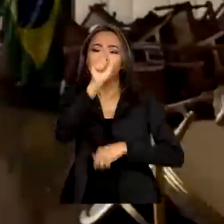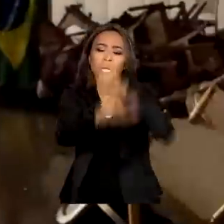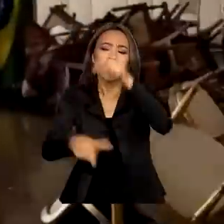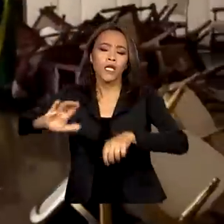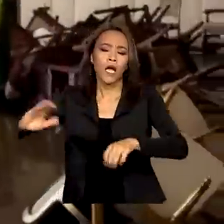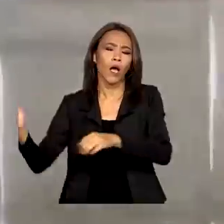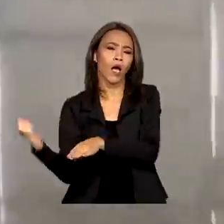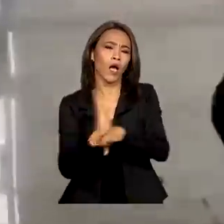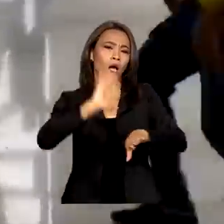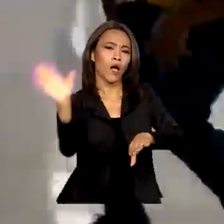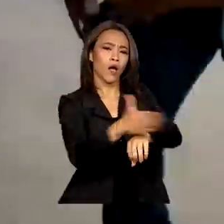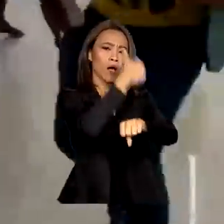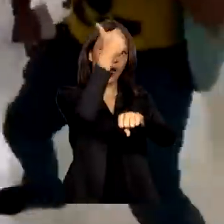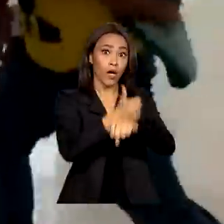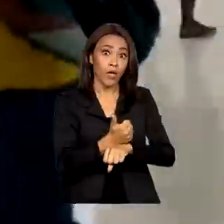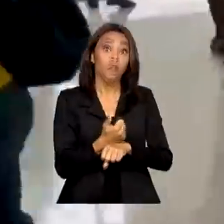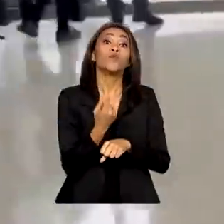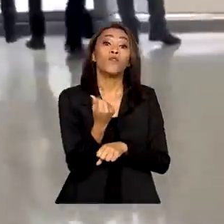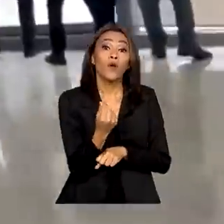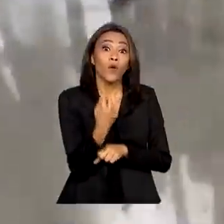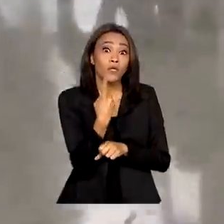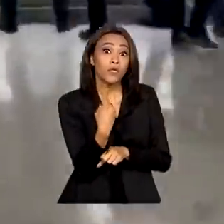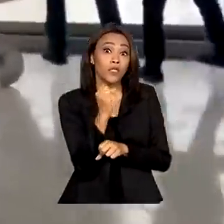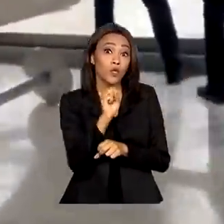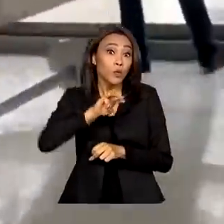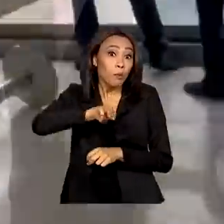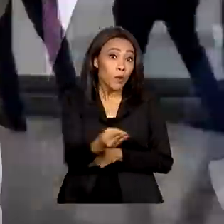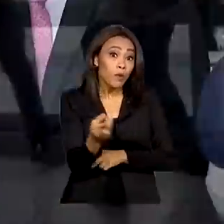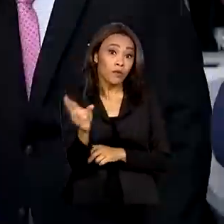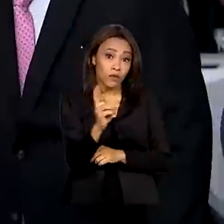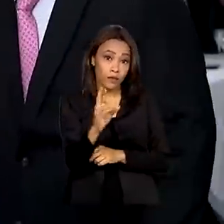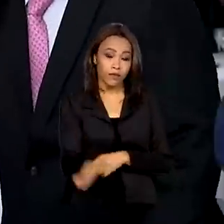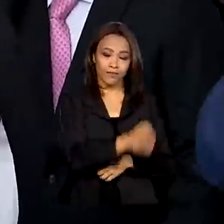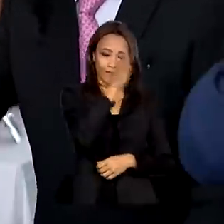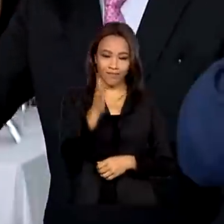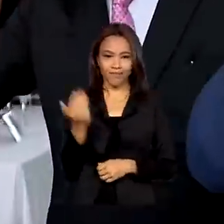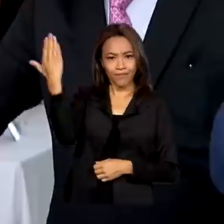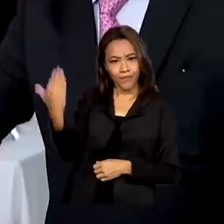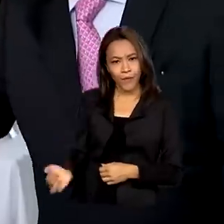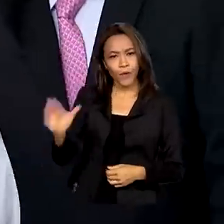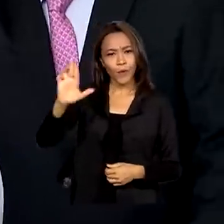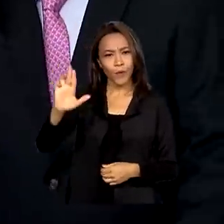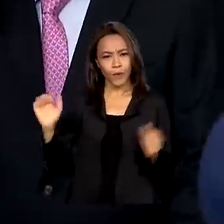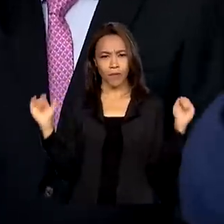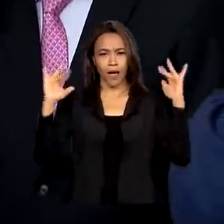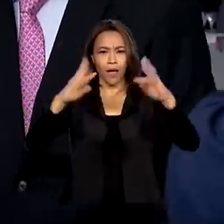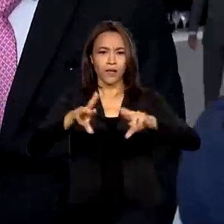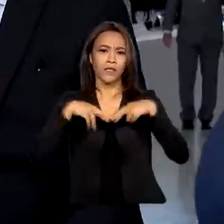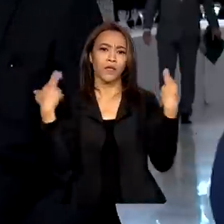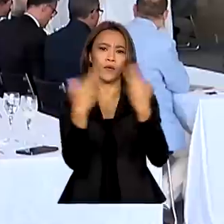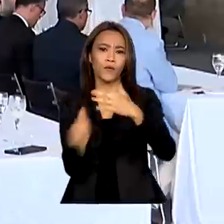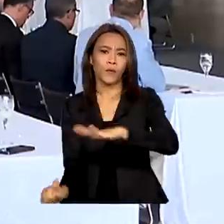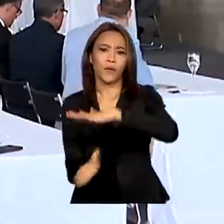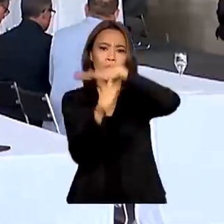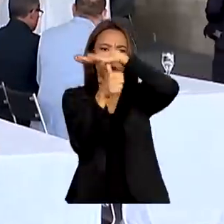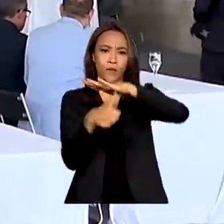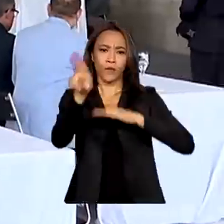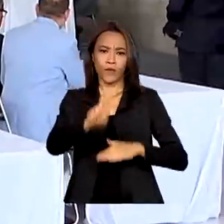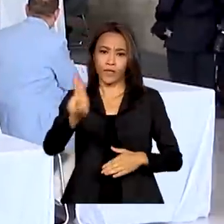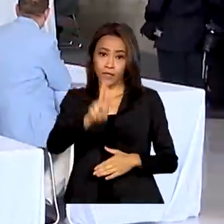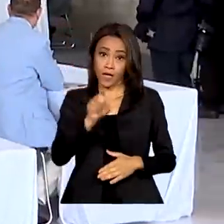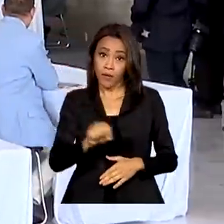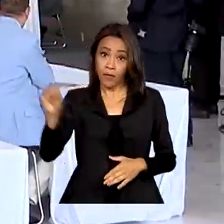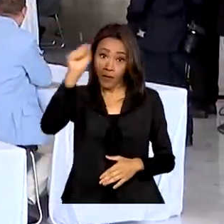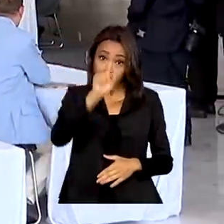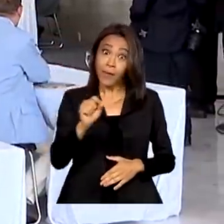suba para mais de 18 milhões de reais. Lula se reúne com reitores de universidades federais e